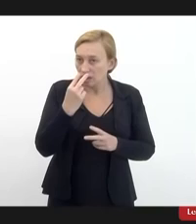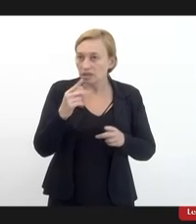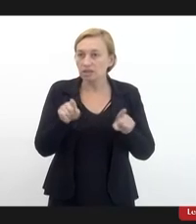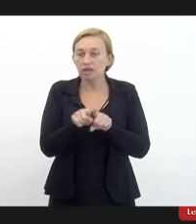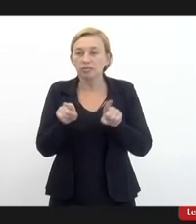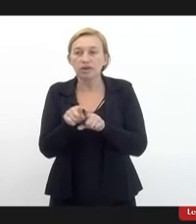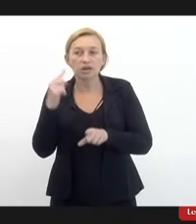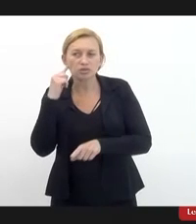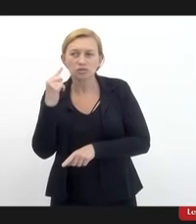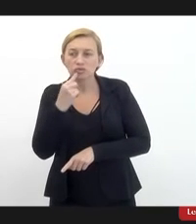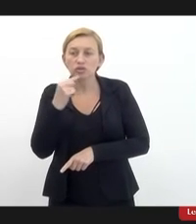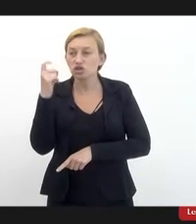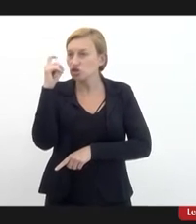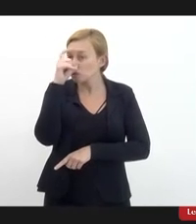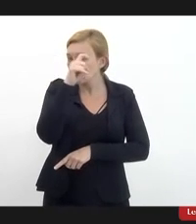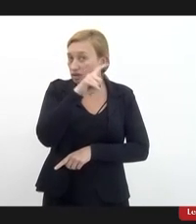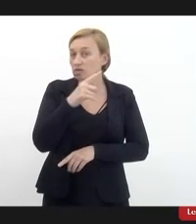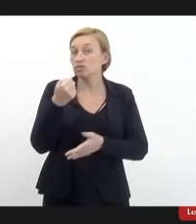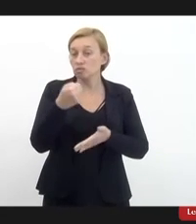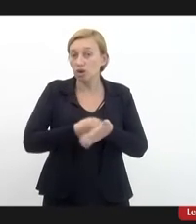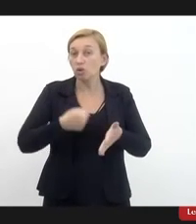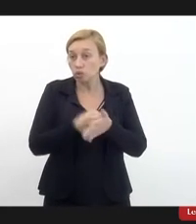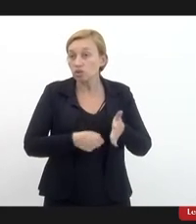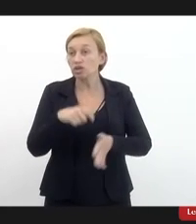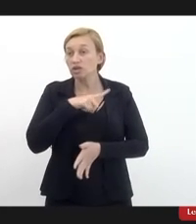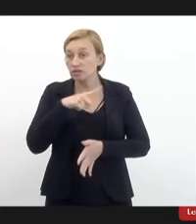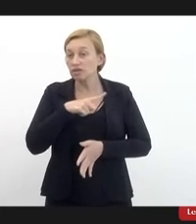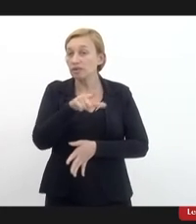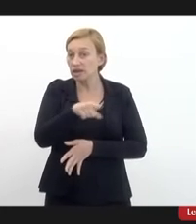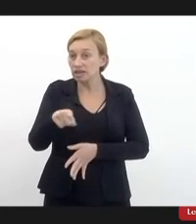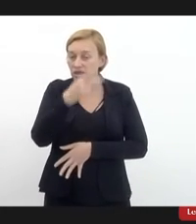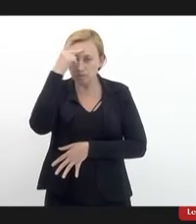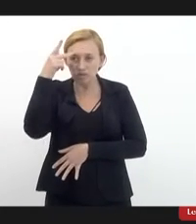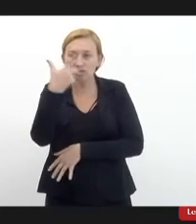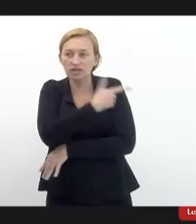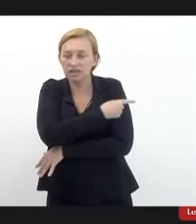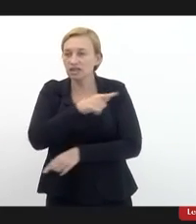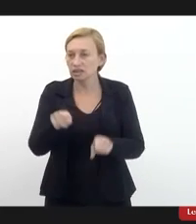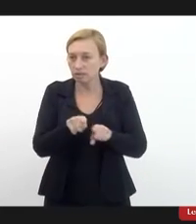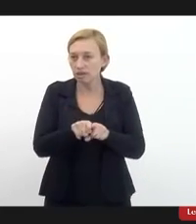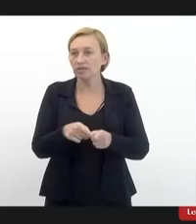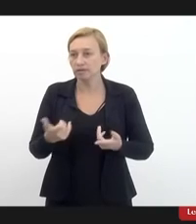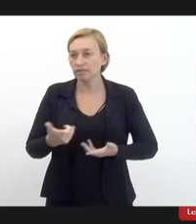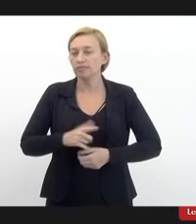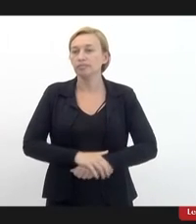ficaram foi uma briga né que a gente teve para que essas pessoas fossem vacinadas